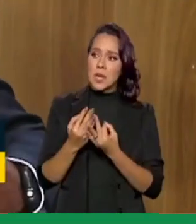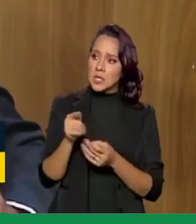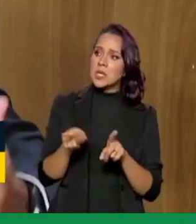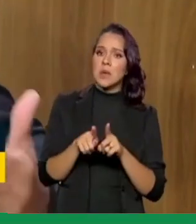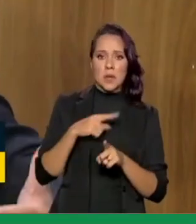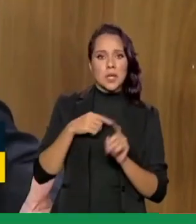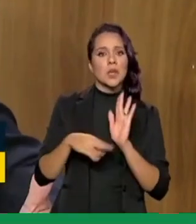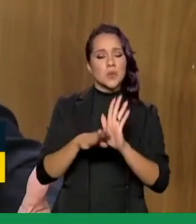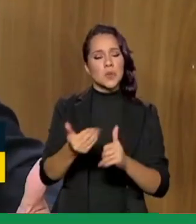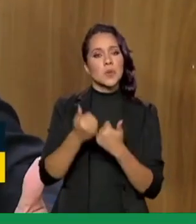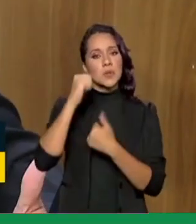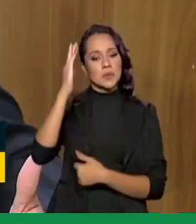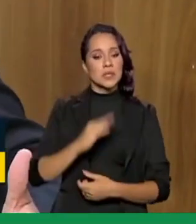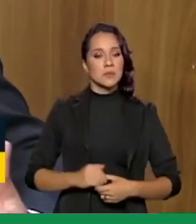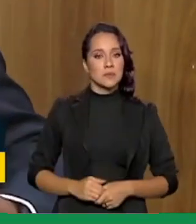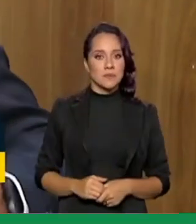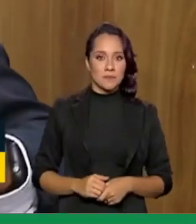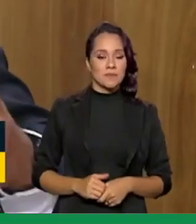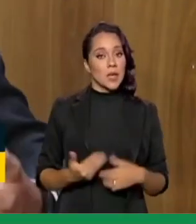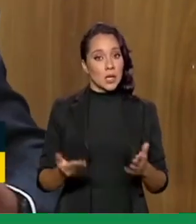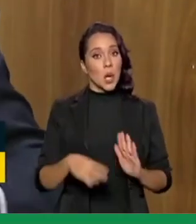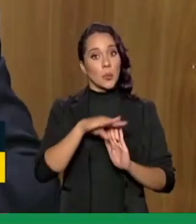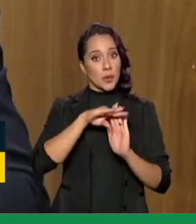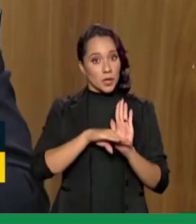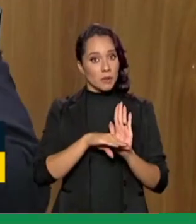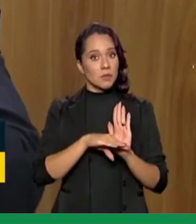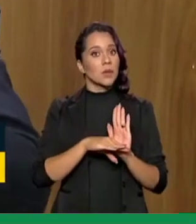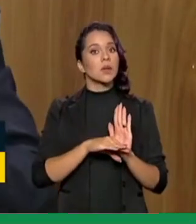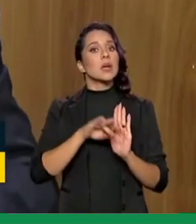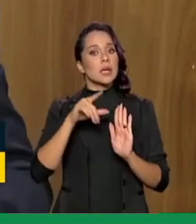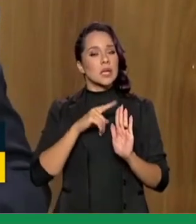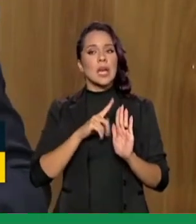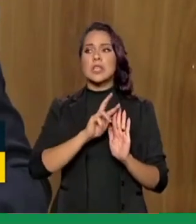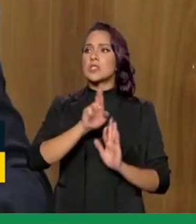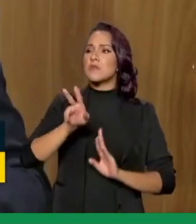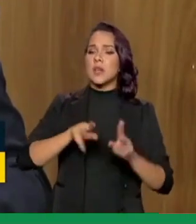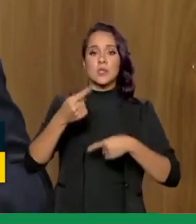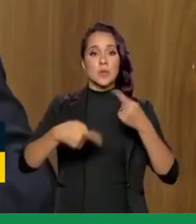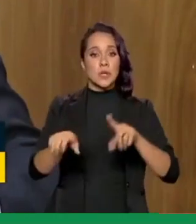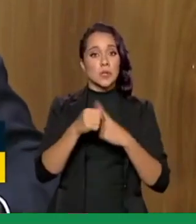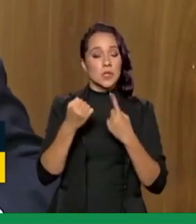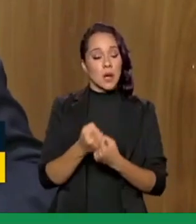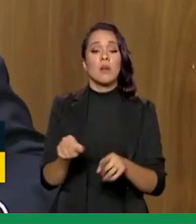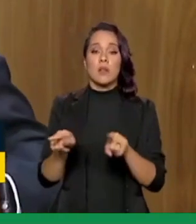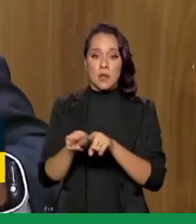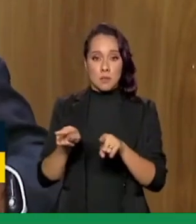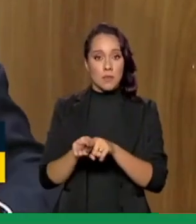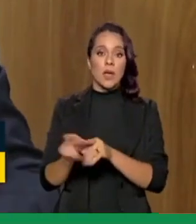são beneficiadas pelo Auxílio Brasil. Então, é um programa que contempla várias políticas sociais inclusive